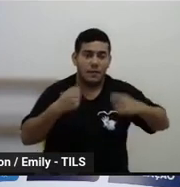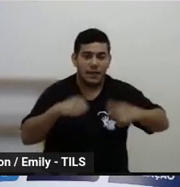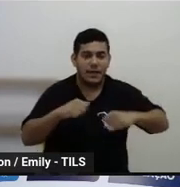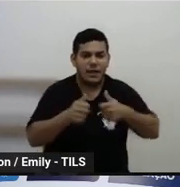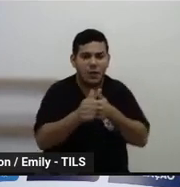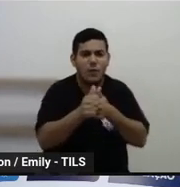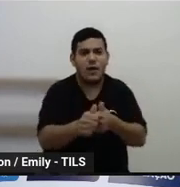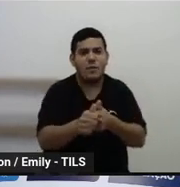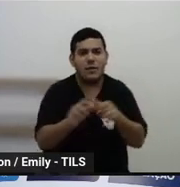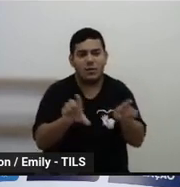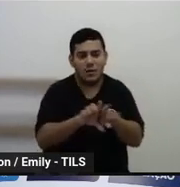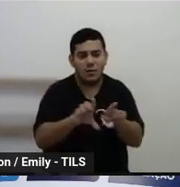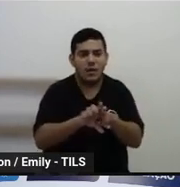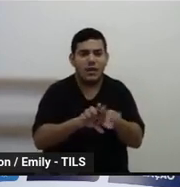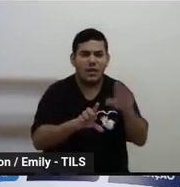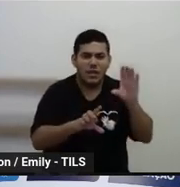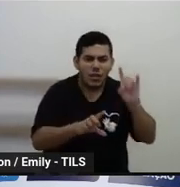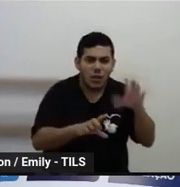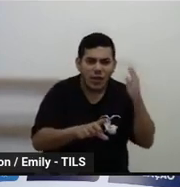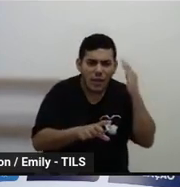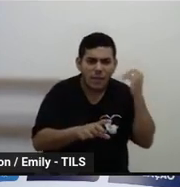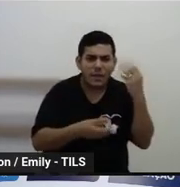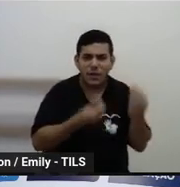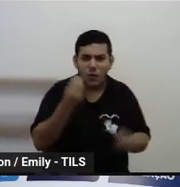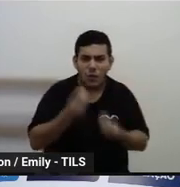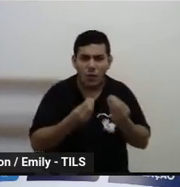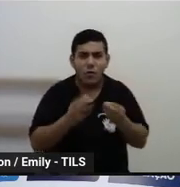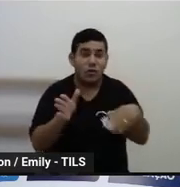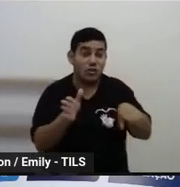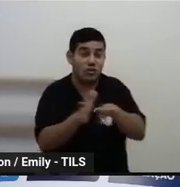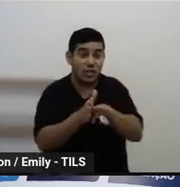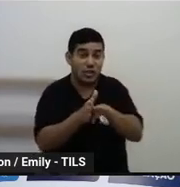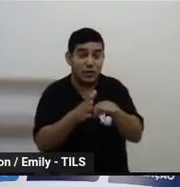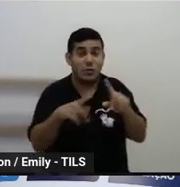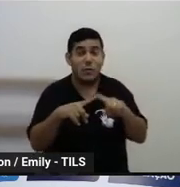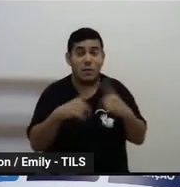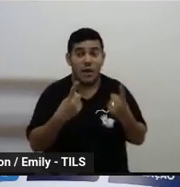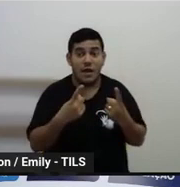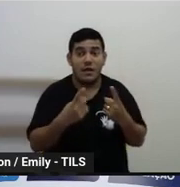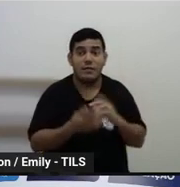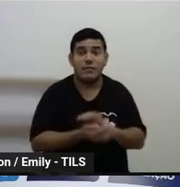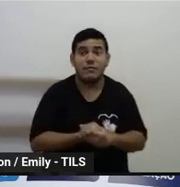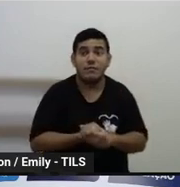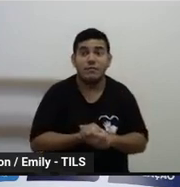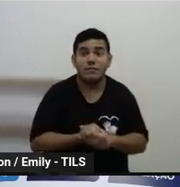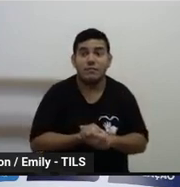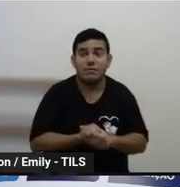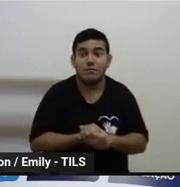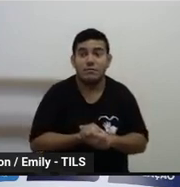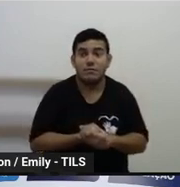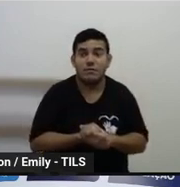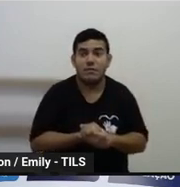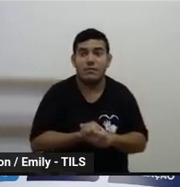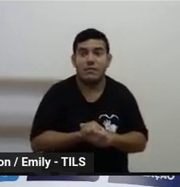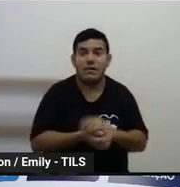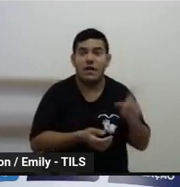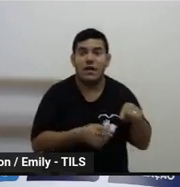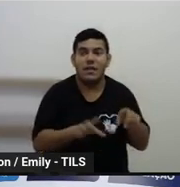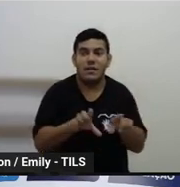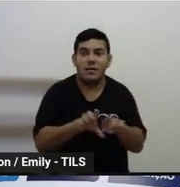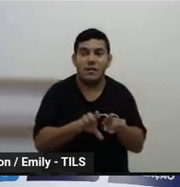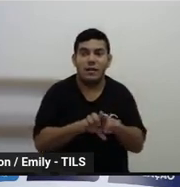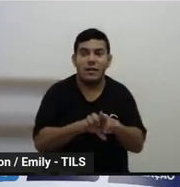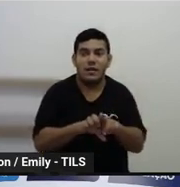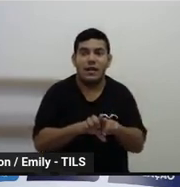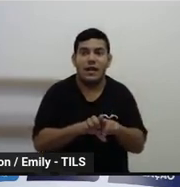acompanhamento, não é só saber como esse estudante está chegando no ano, né, que ele está matriculado, mas